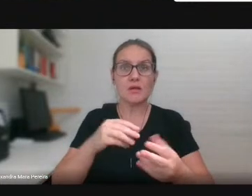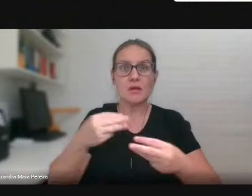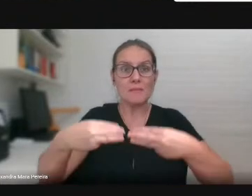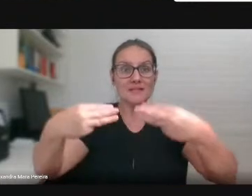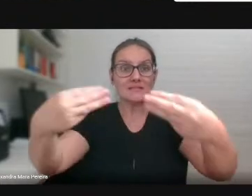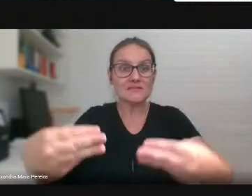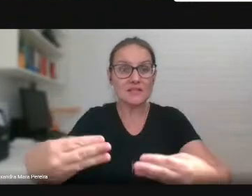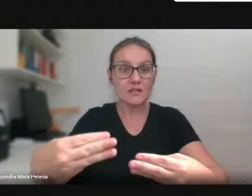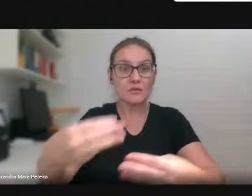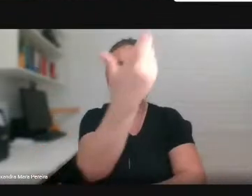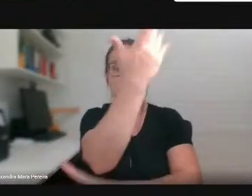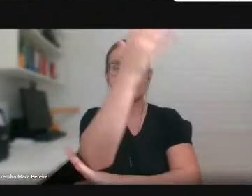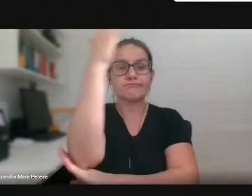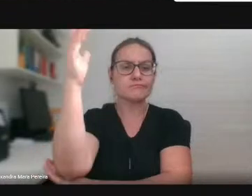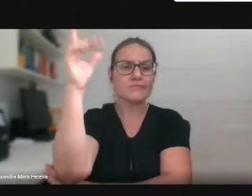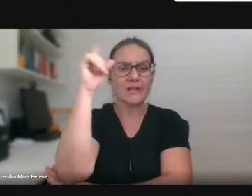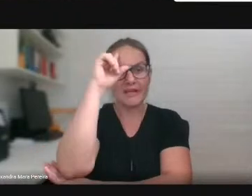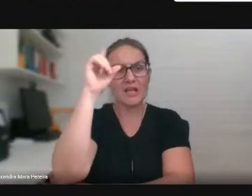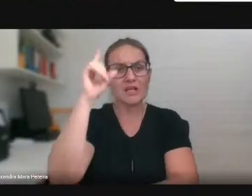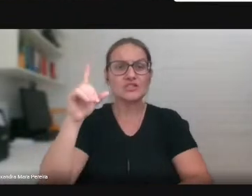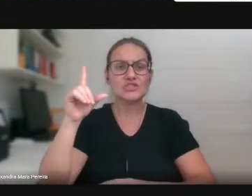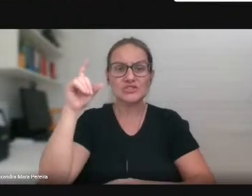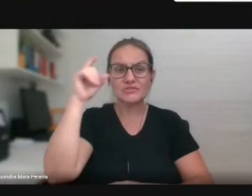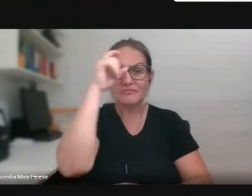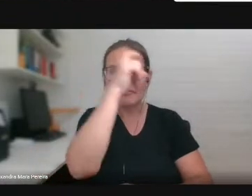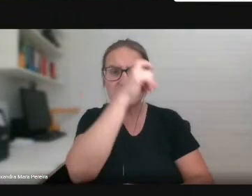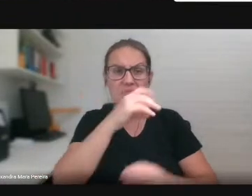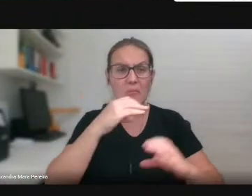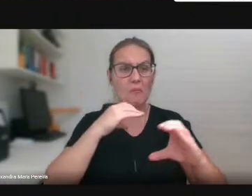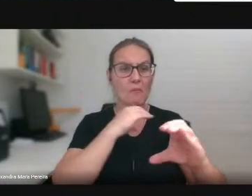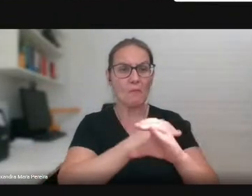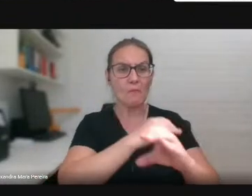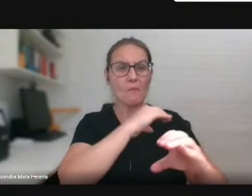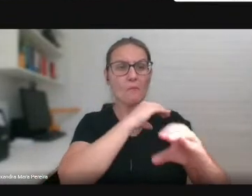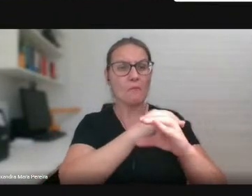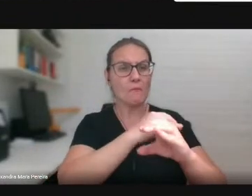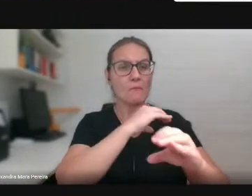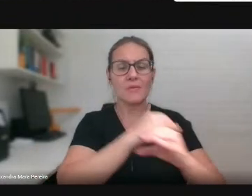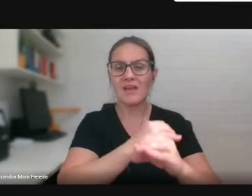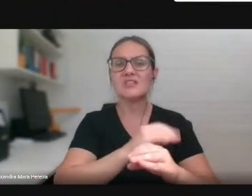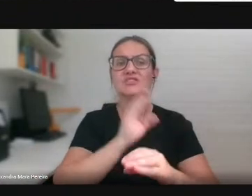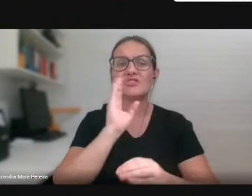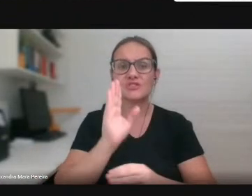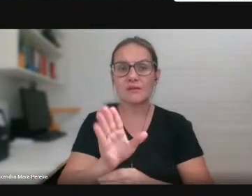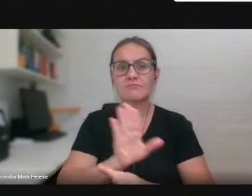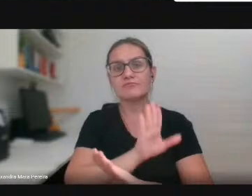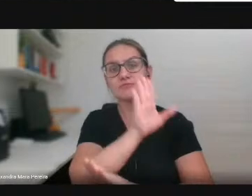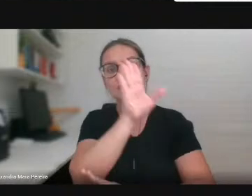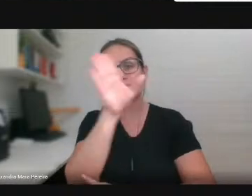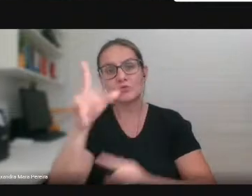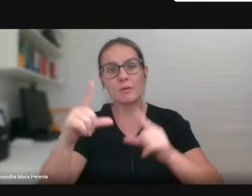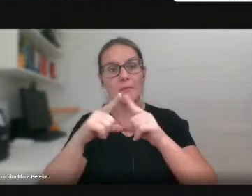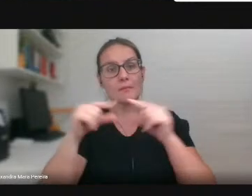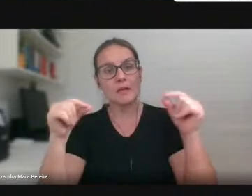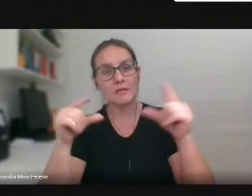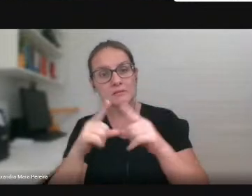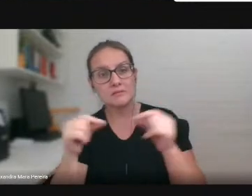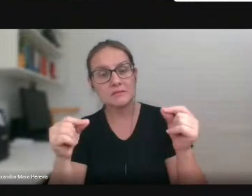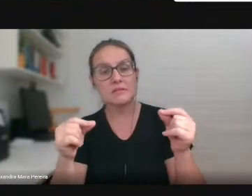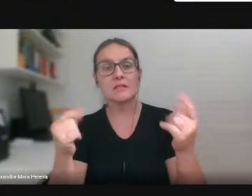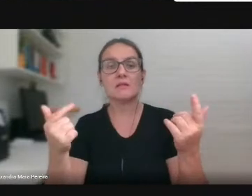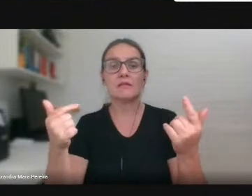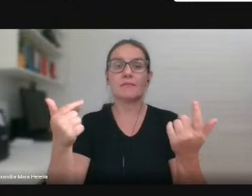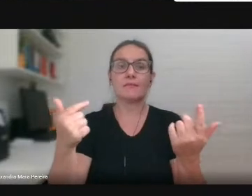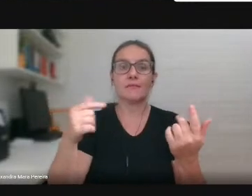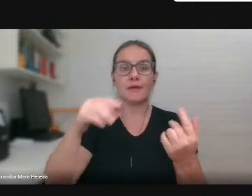tem grande dificuldade de dialogar em conjunto. Já estive em Brasília, juntamente com comunidades indígenas, da Amazônia e aqui do